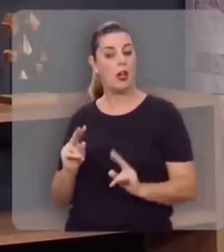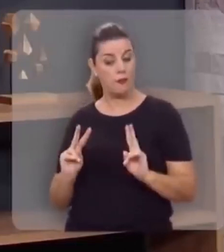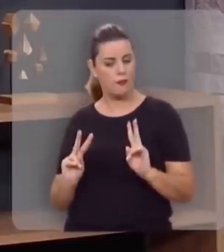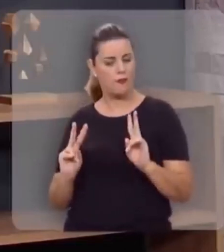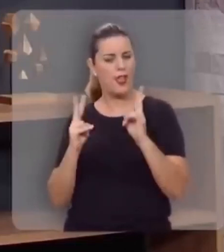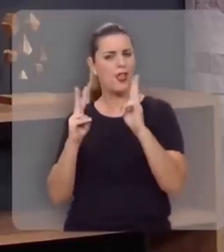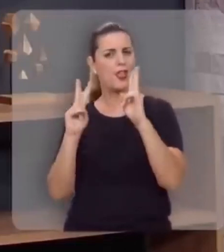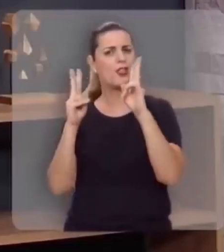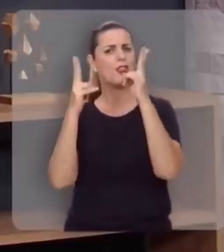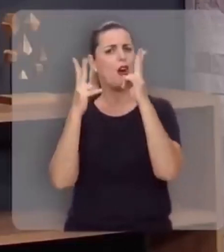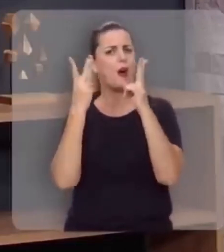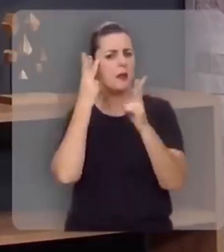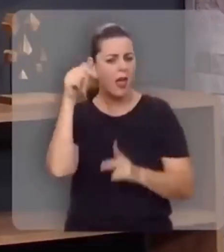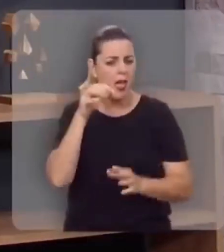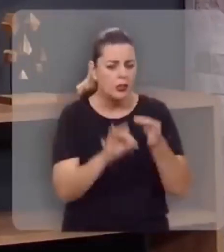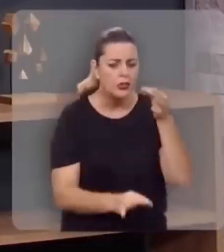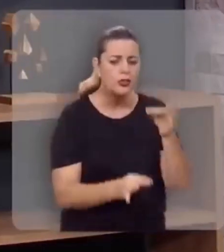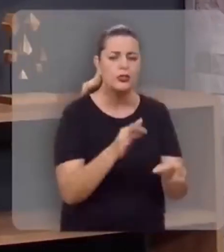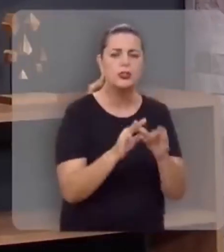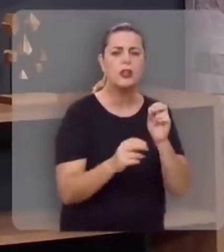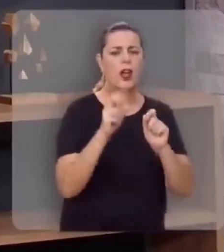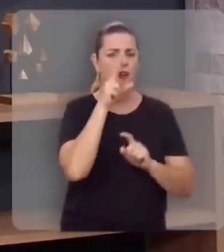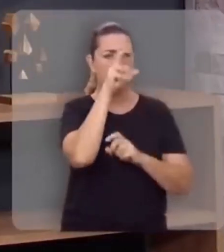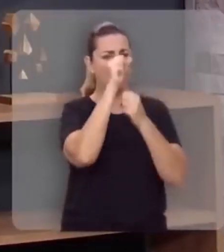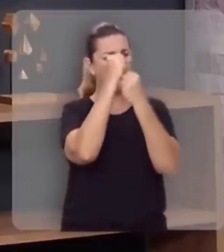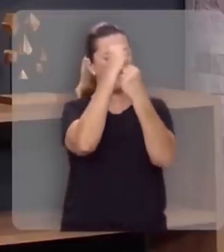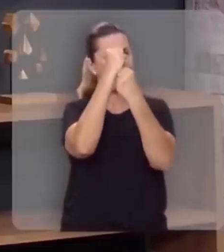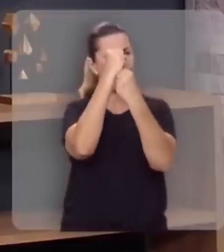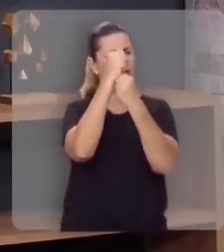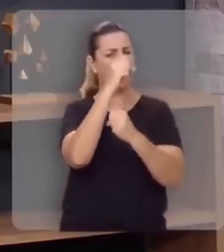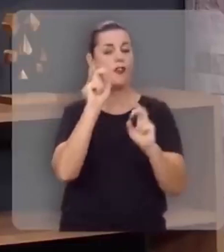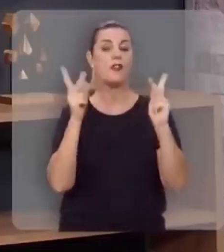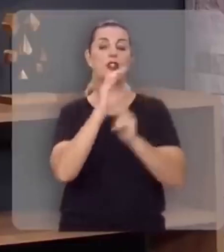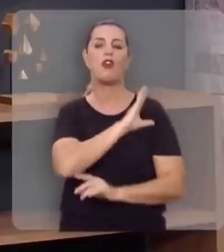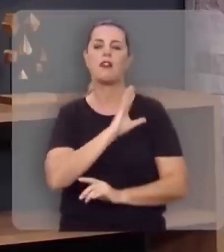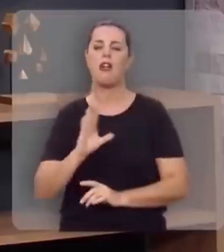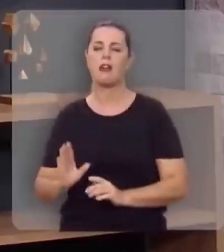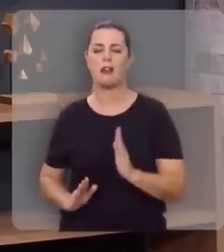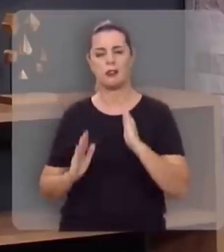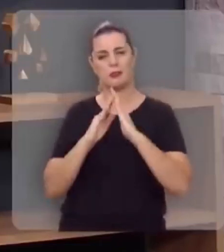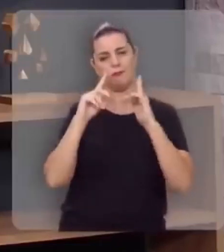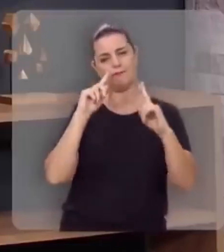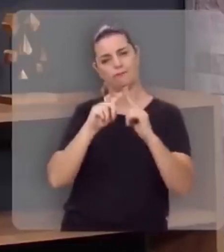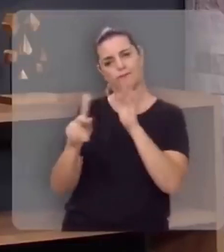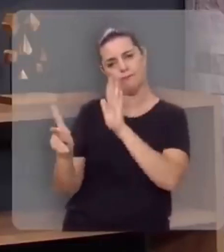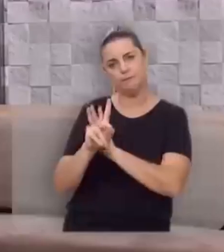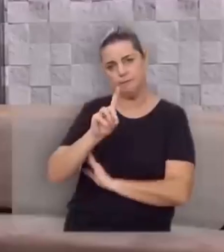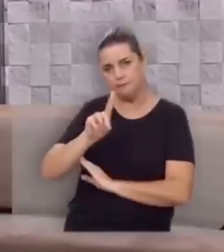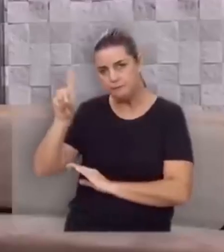e a vitória neste juízo será retumbante, a vitória de Cristo e da sua igreja.